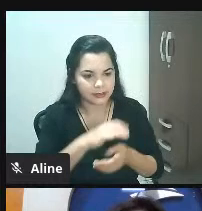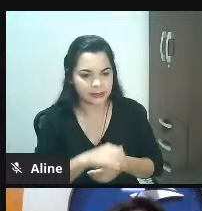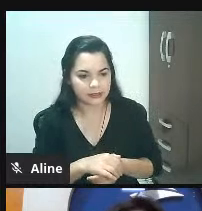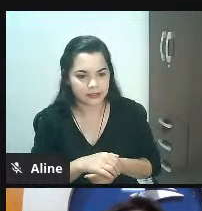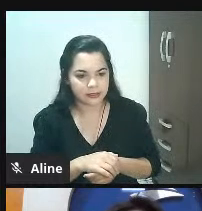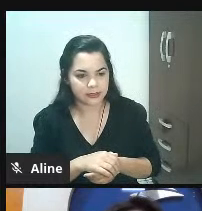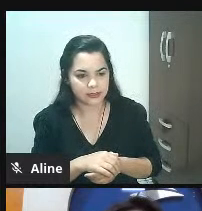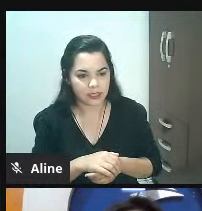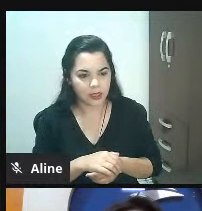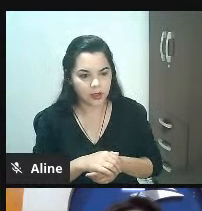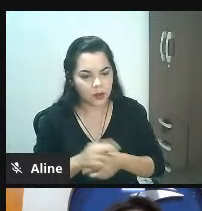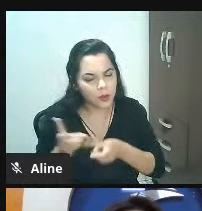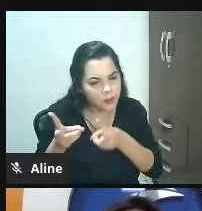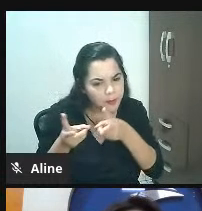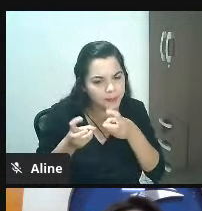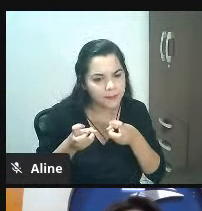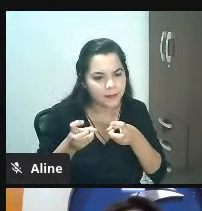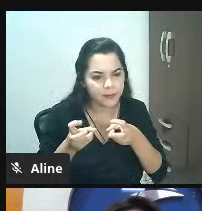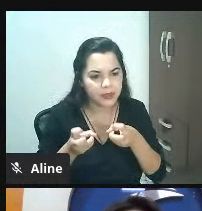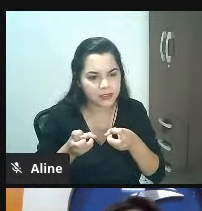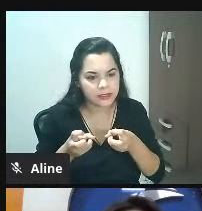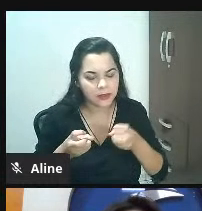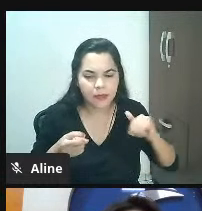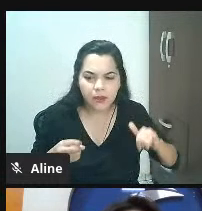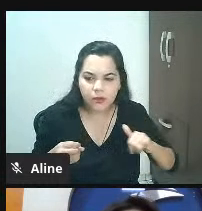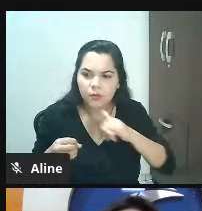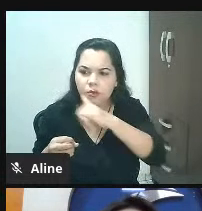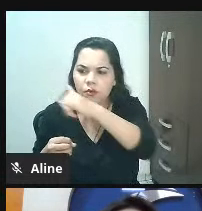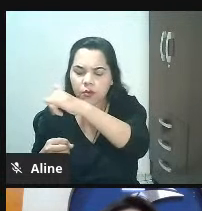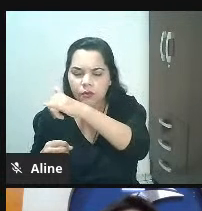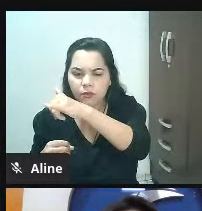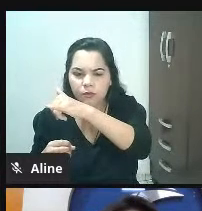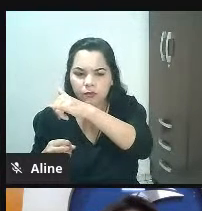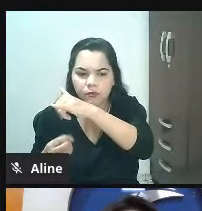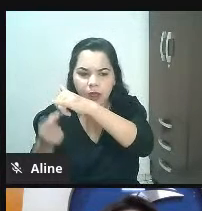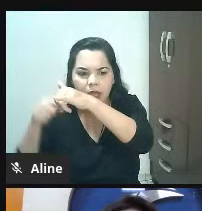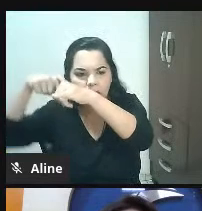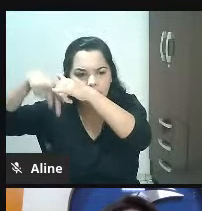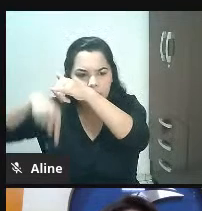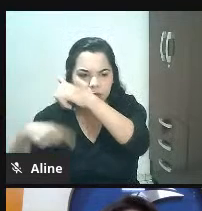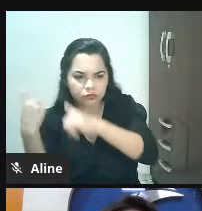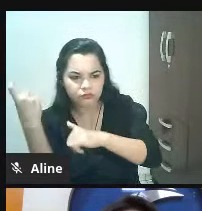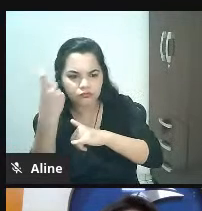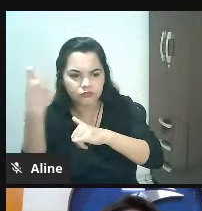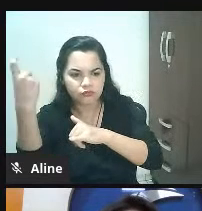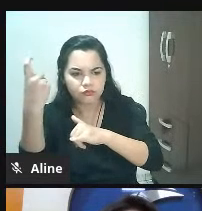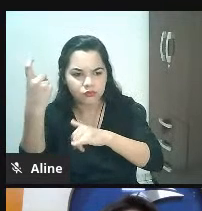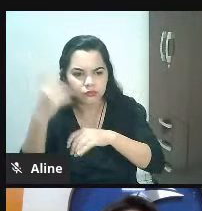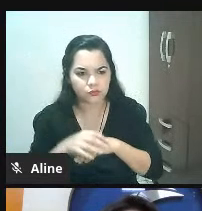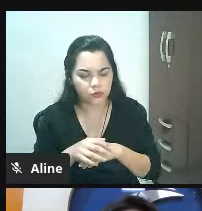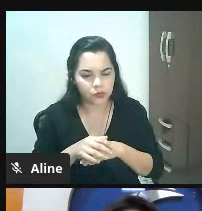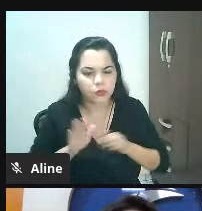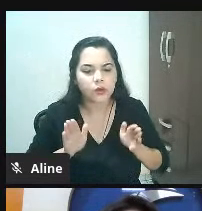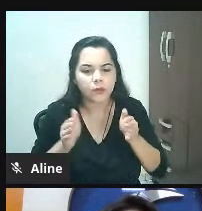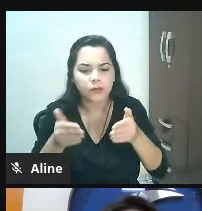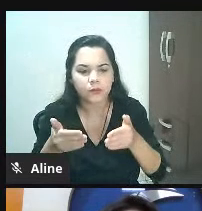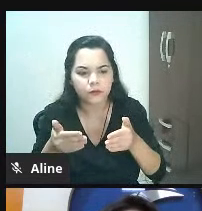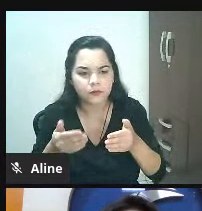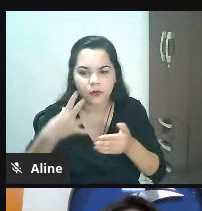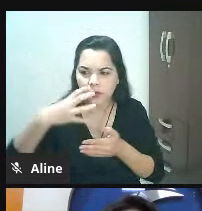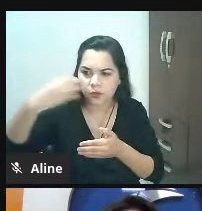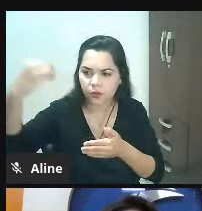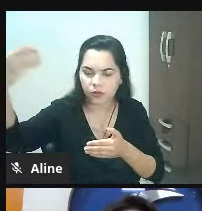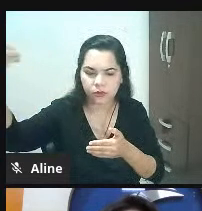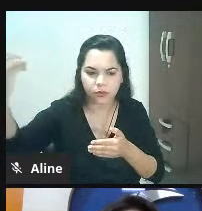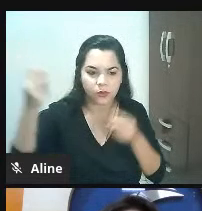Para eu saber a que velocidade que o avião está, a que altura ele está, e se ele está indo para o destino certo, eu vou olhar para onde? Para aquele monte